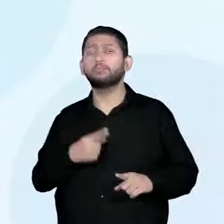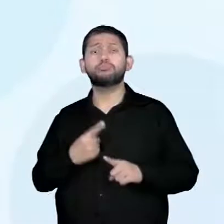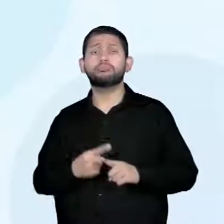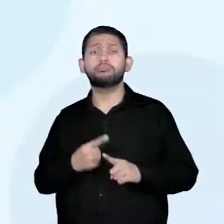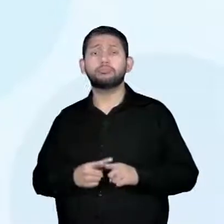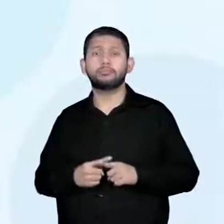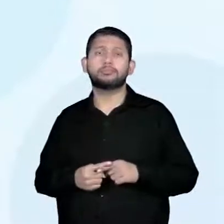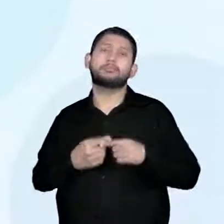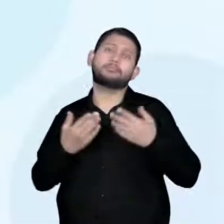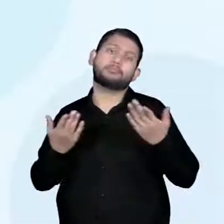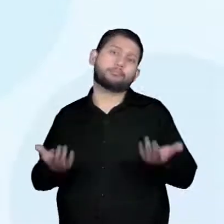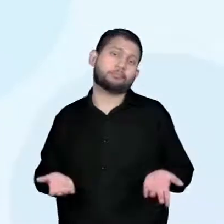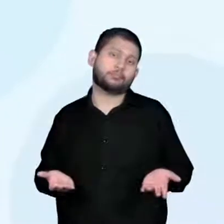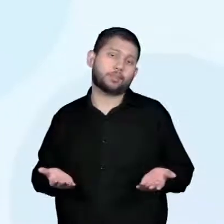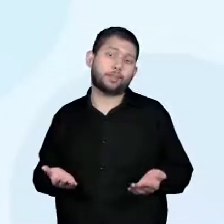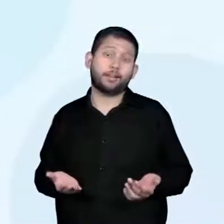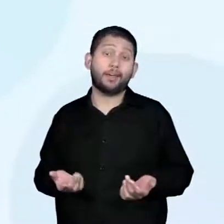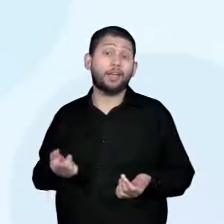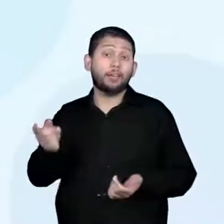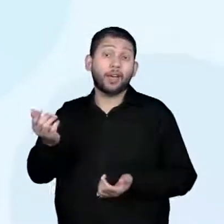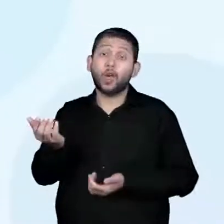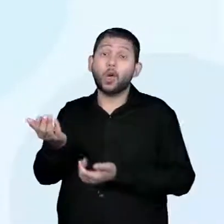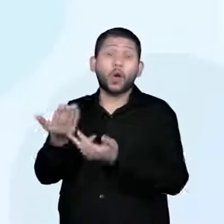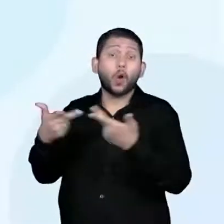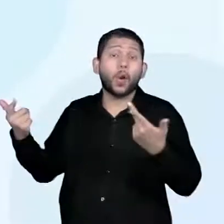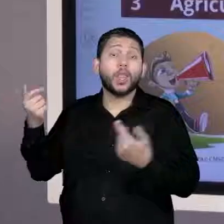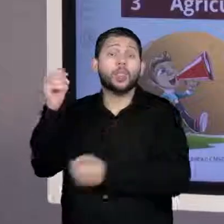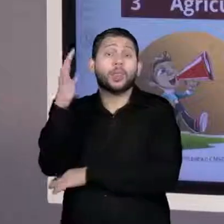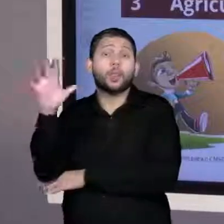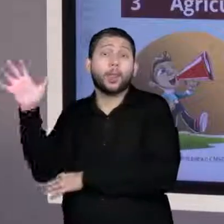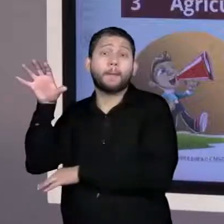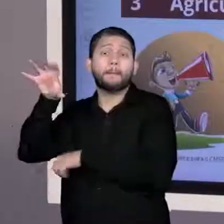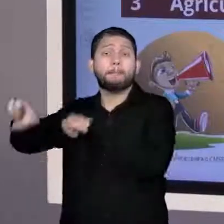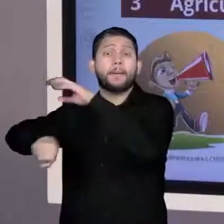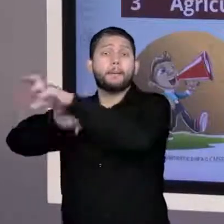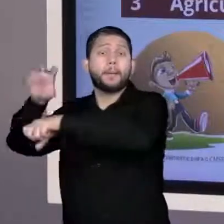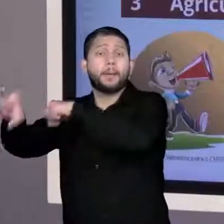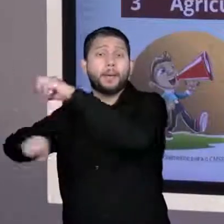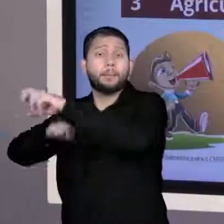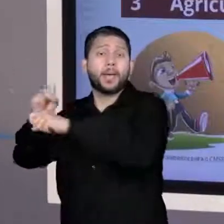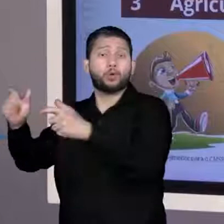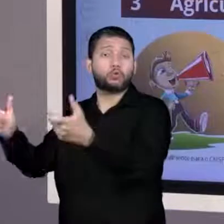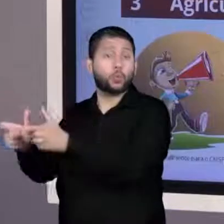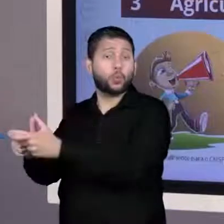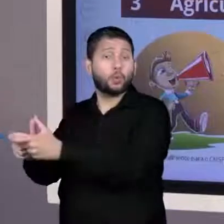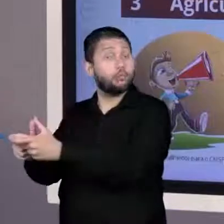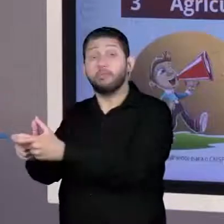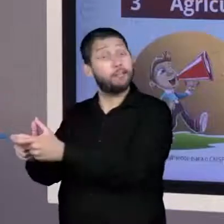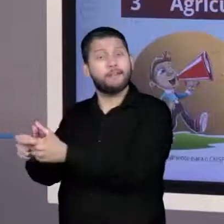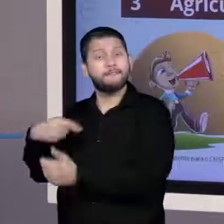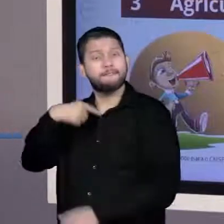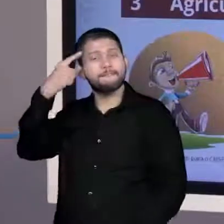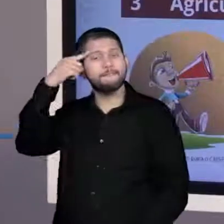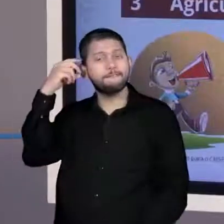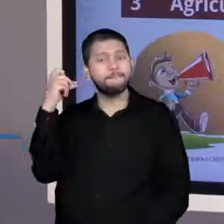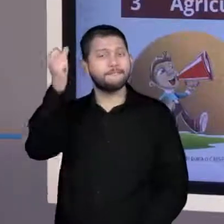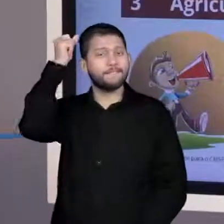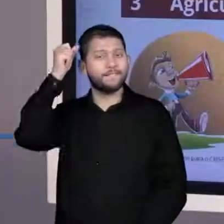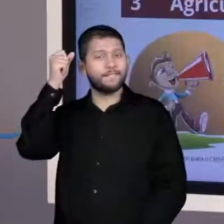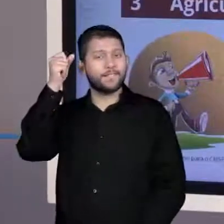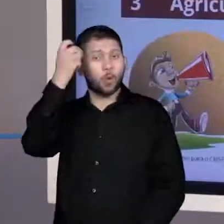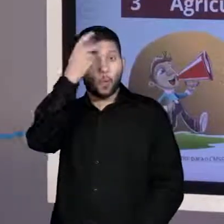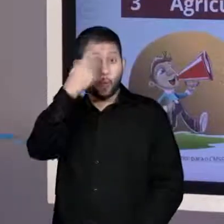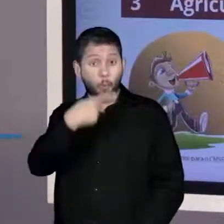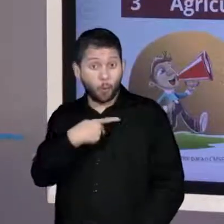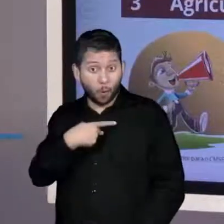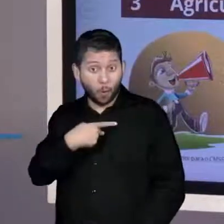Porque ele não precisa mais buscar na natureza a alimentação. Então, o homem